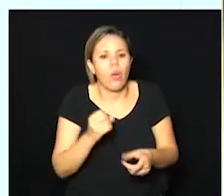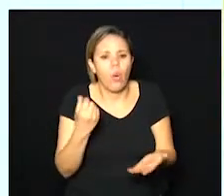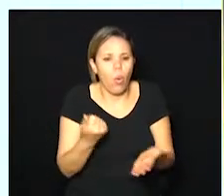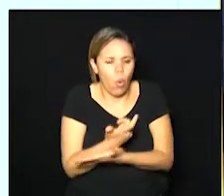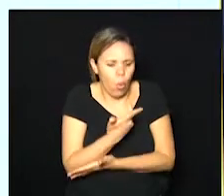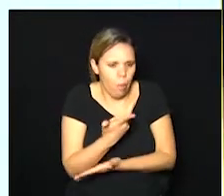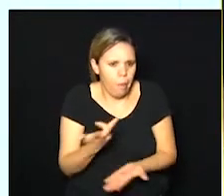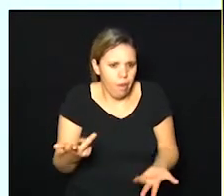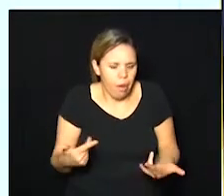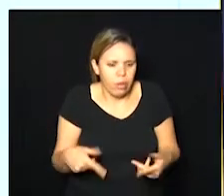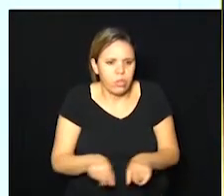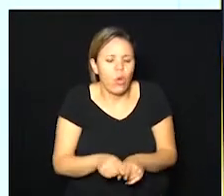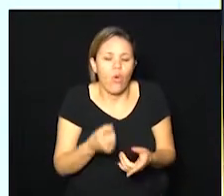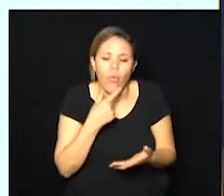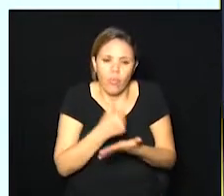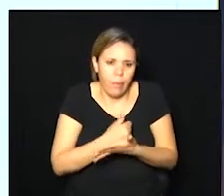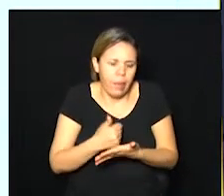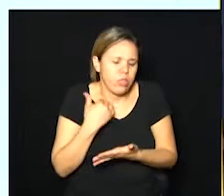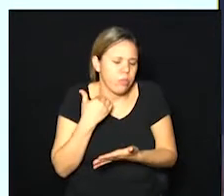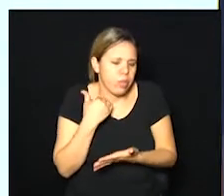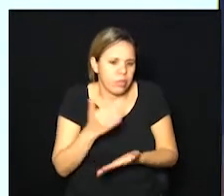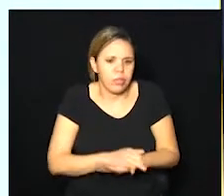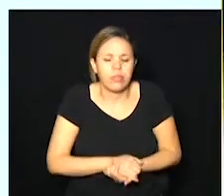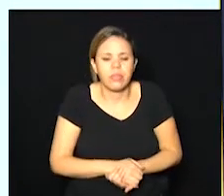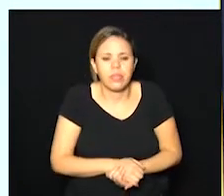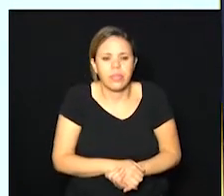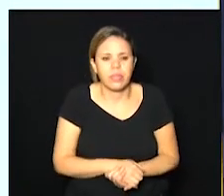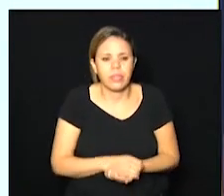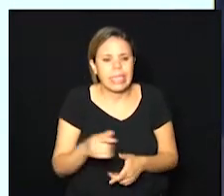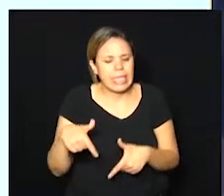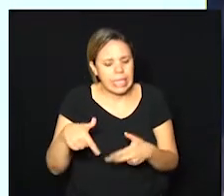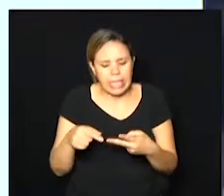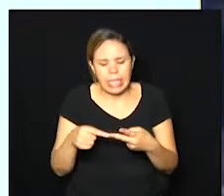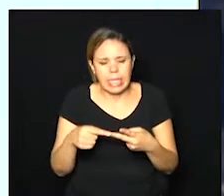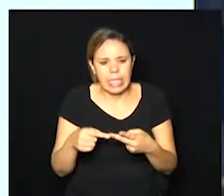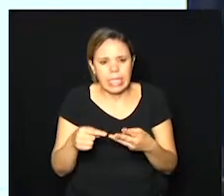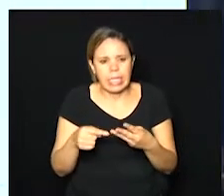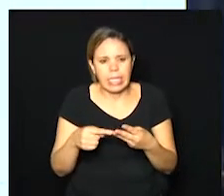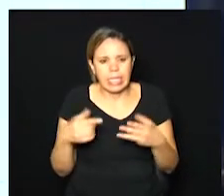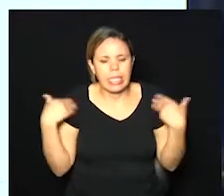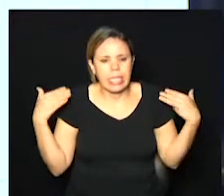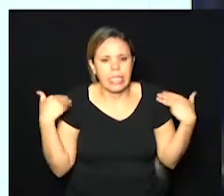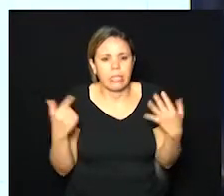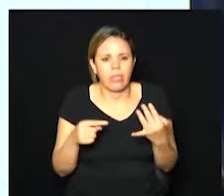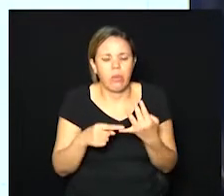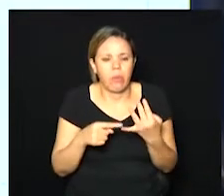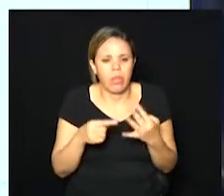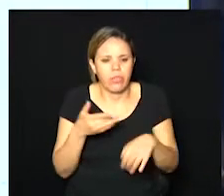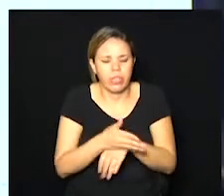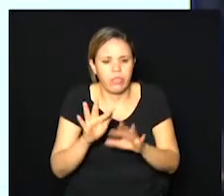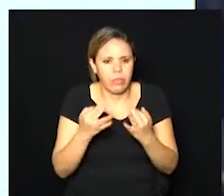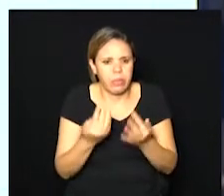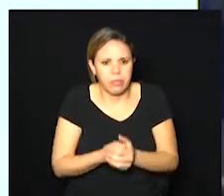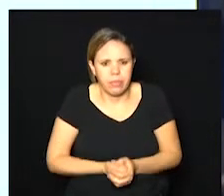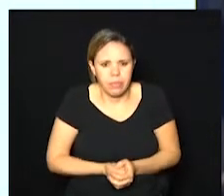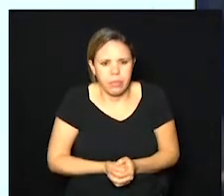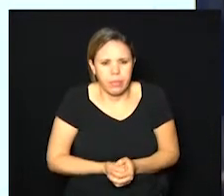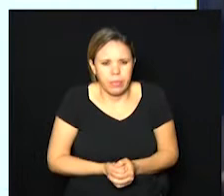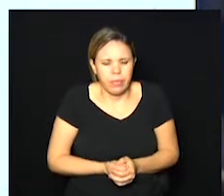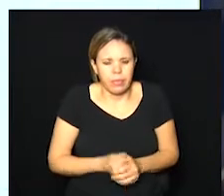alimentos farmácia ou banco segundo trabalhar terceiro lazer e quarto visita a familiares apesar